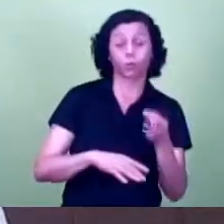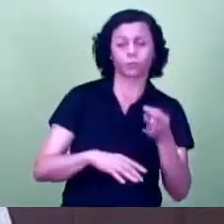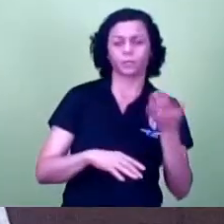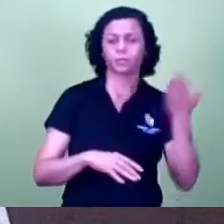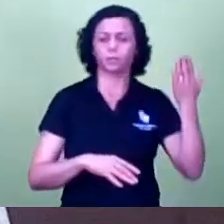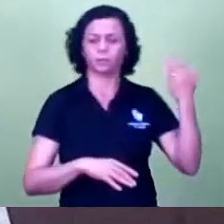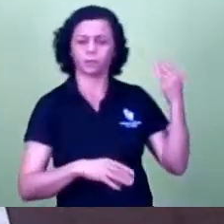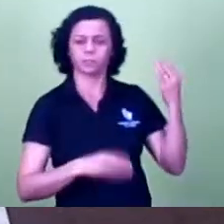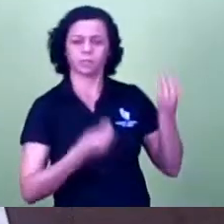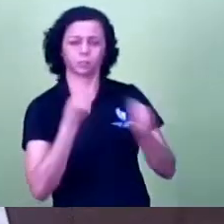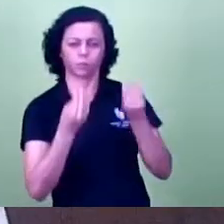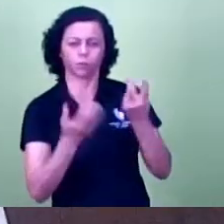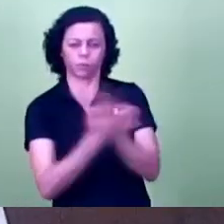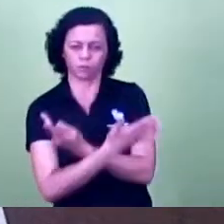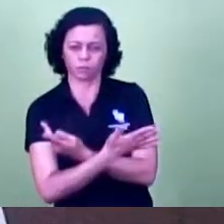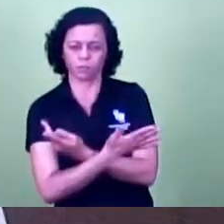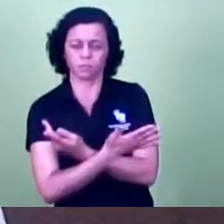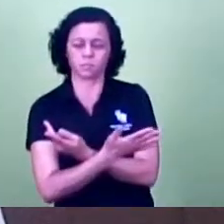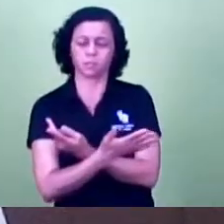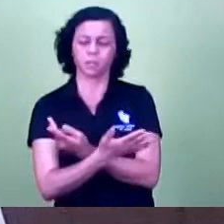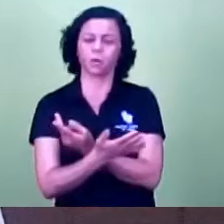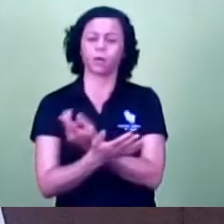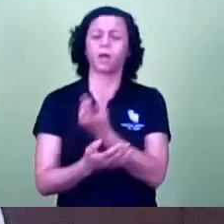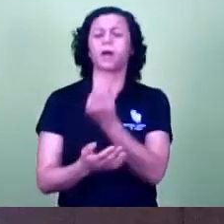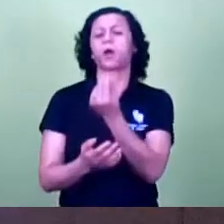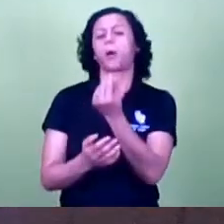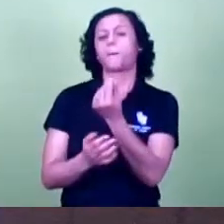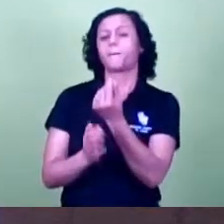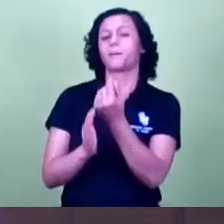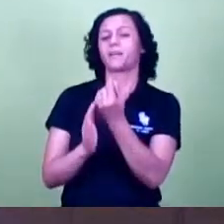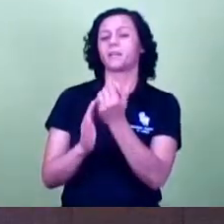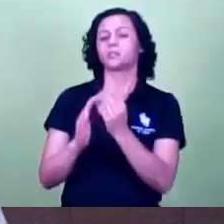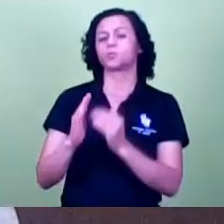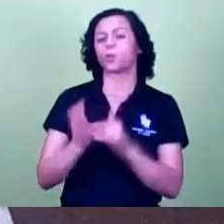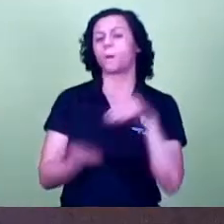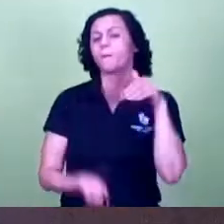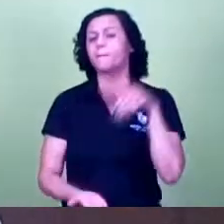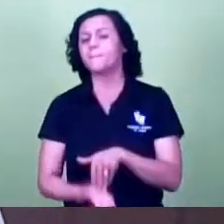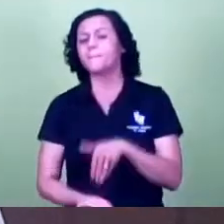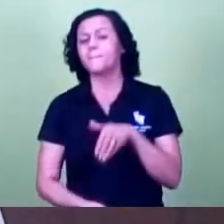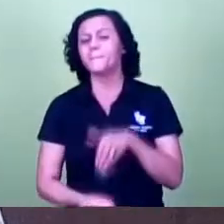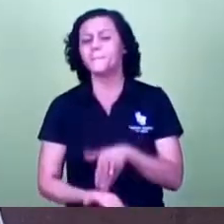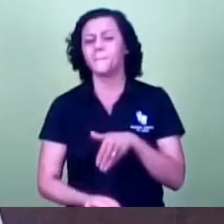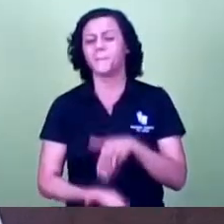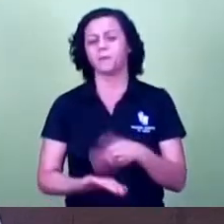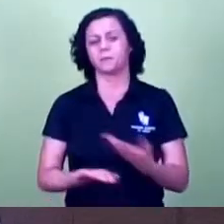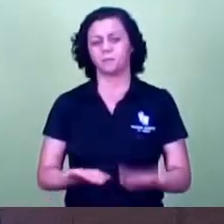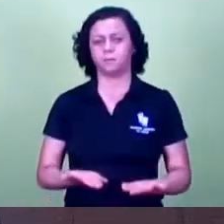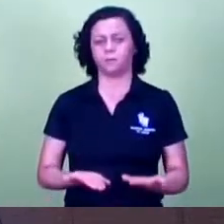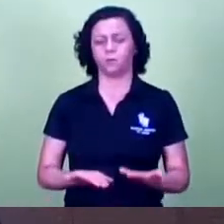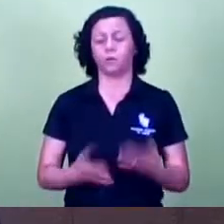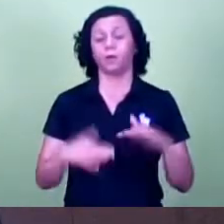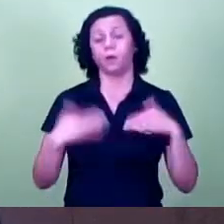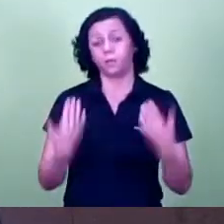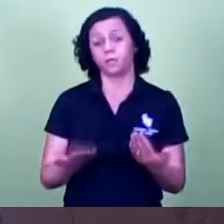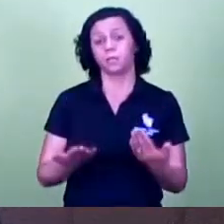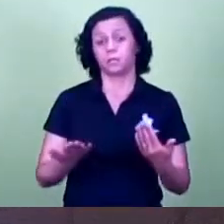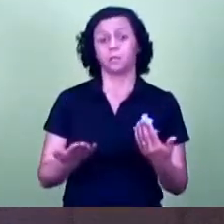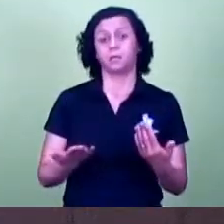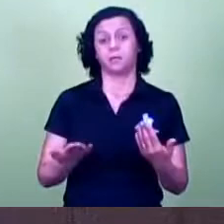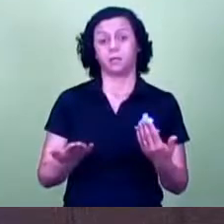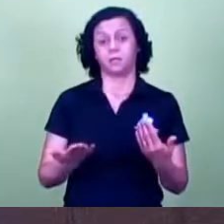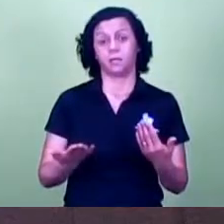o certame provocou o preço mínimo porque teoricamente a gente vai analisar vai haver falta de prestação de